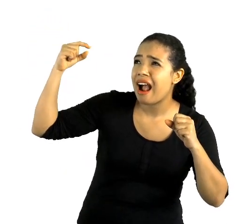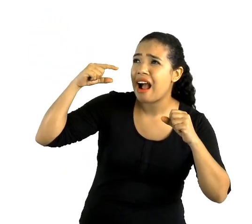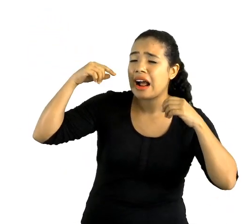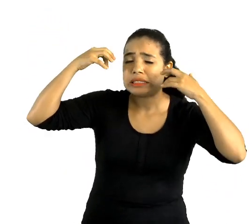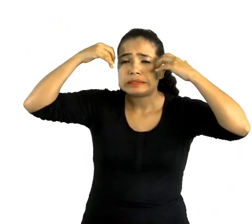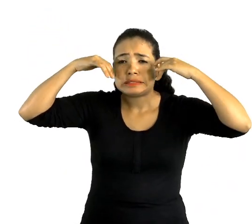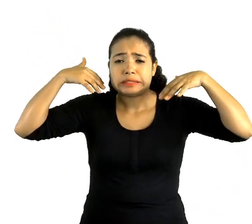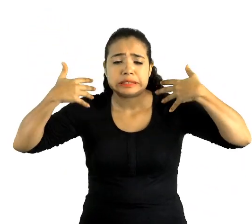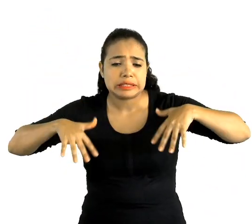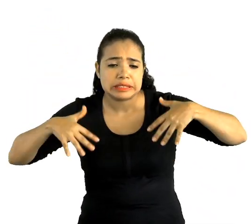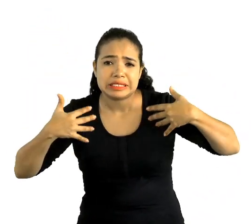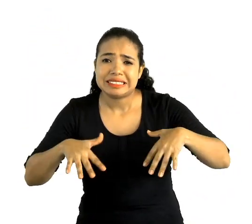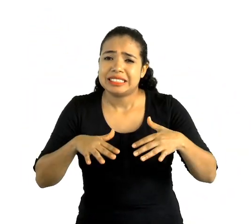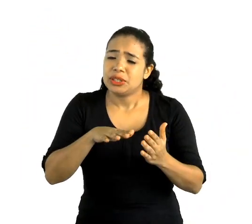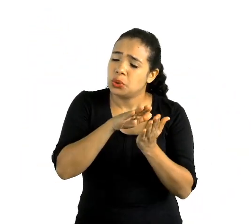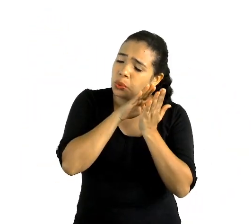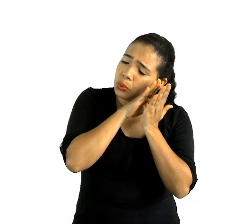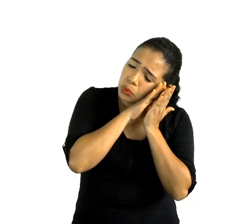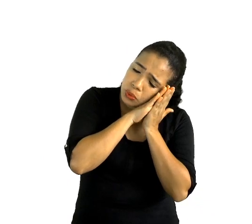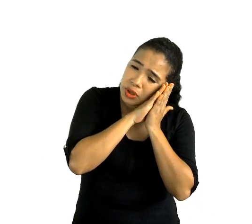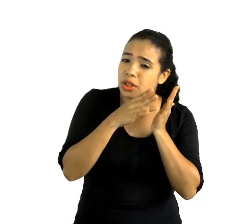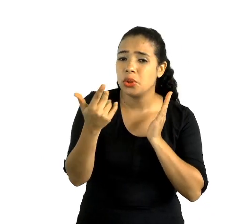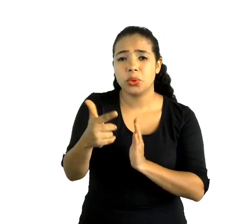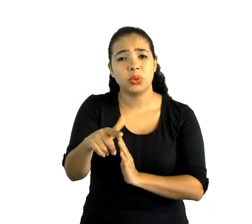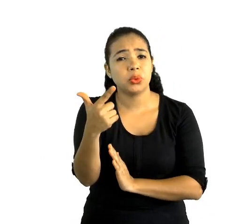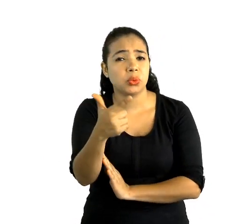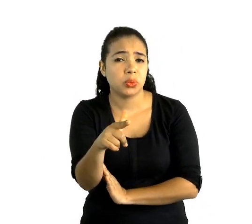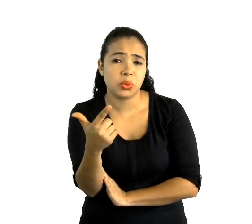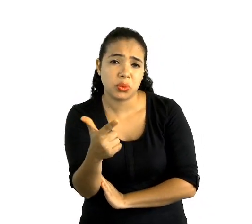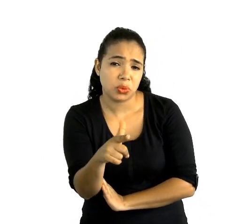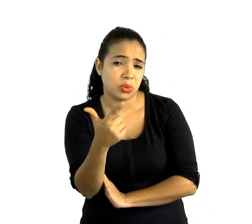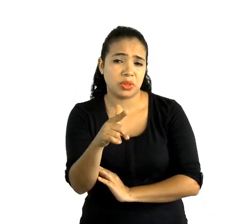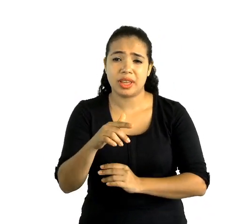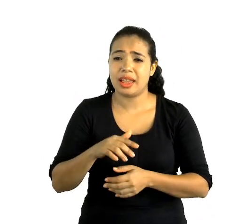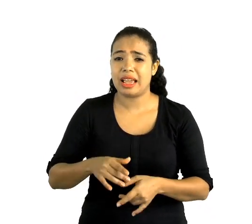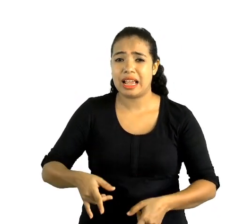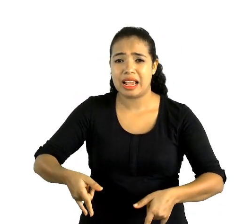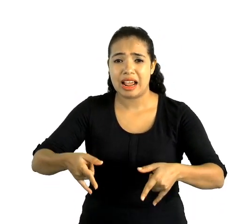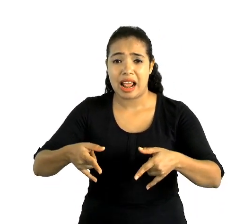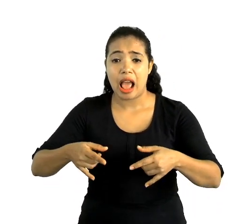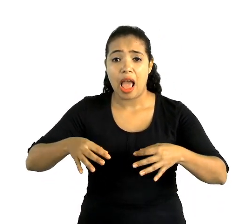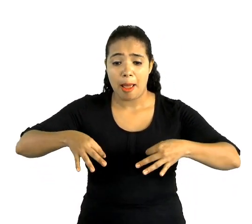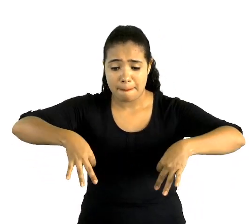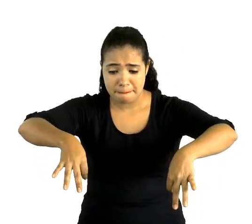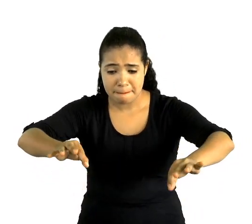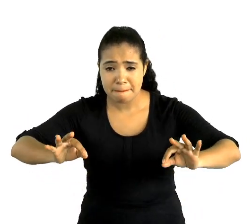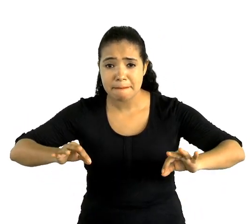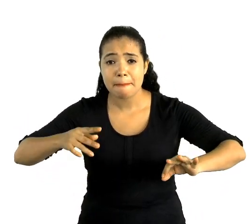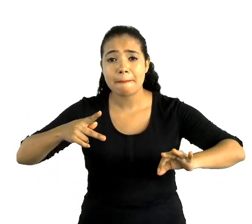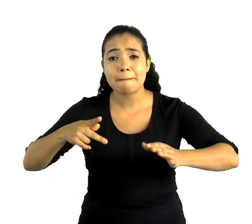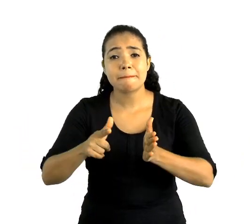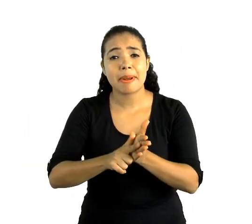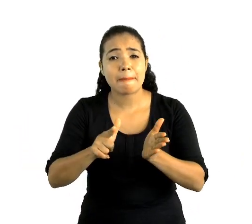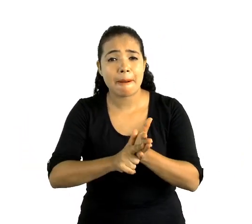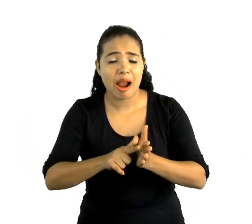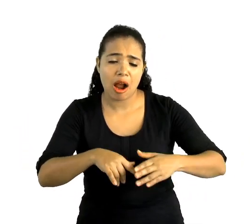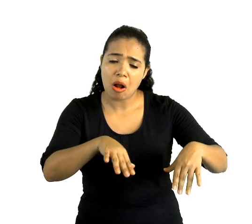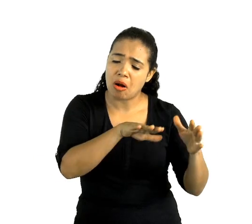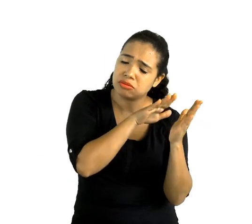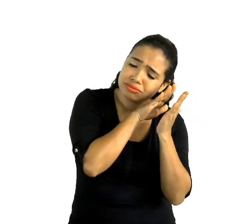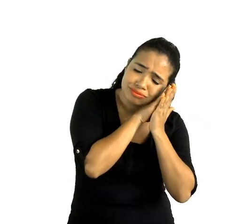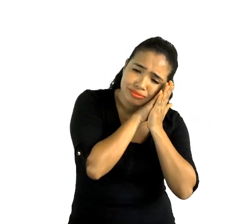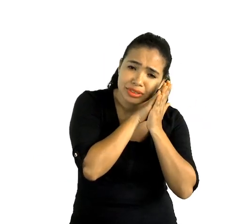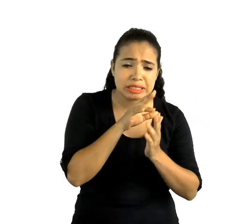dormir, uma cama digna para dormir, dormem muitas vezes em papelão, em cima de um papelão. Isso é muito